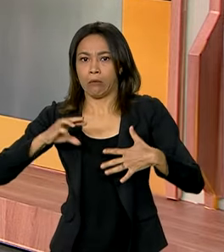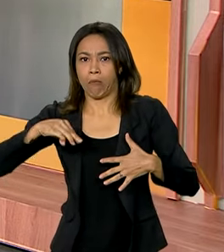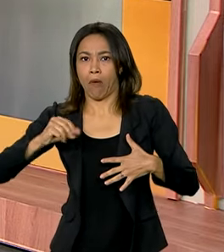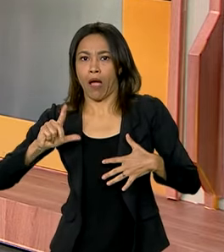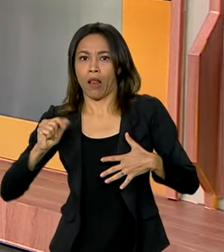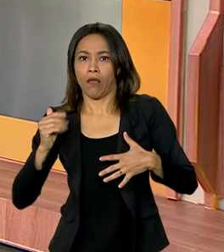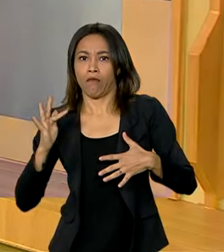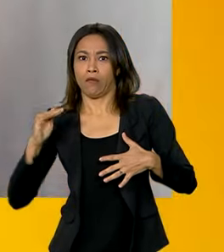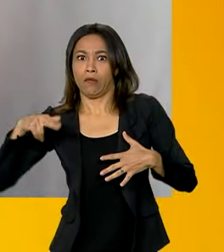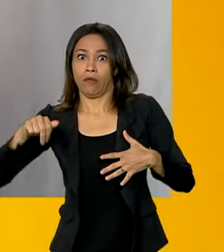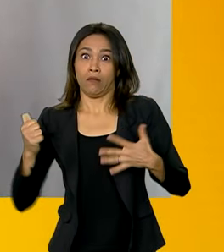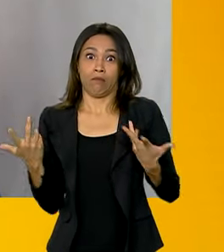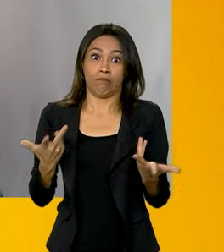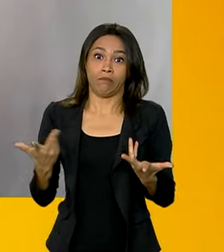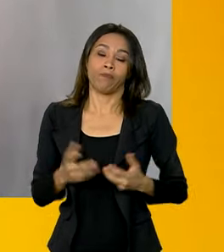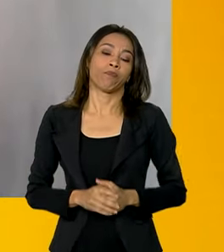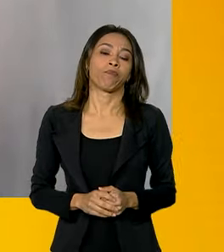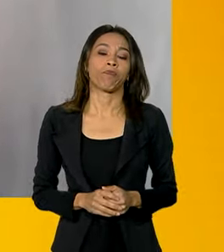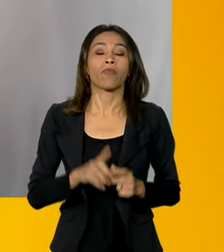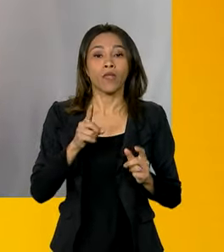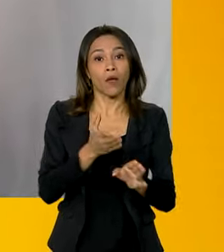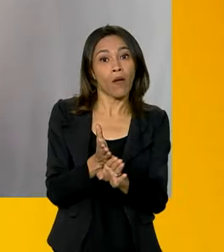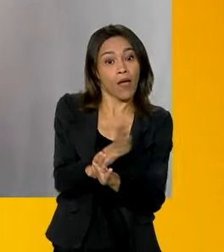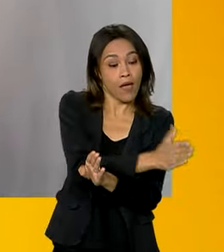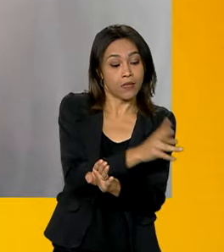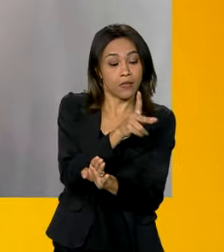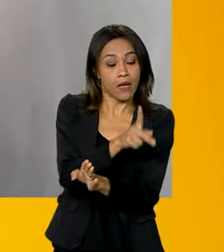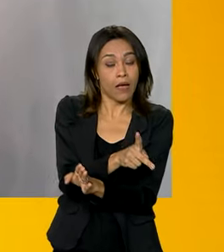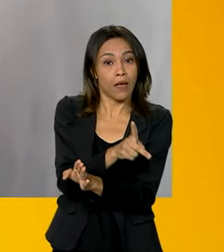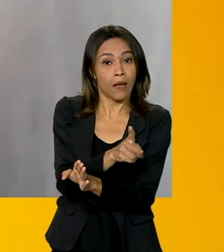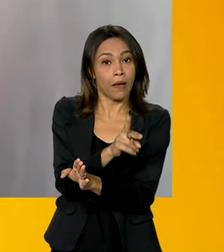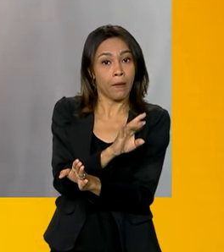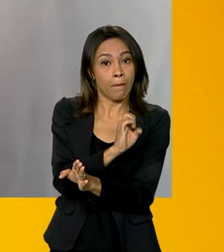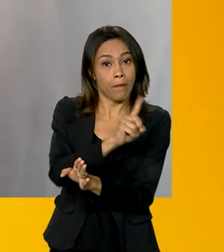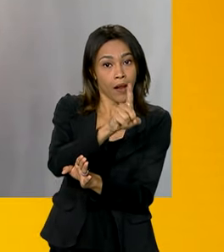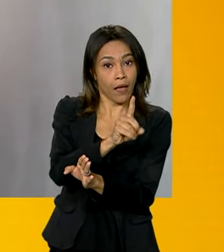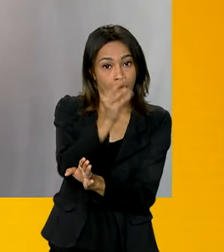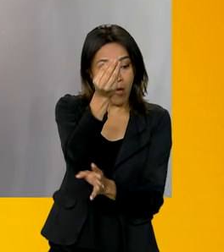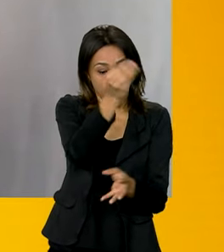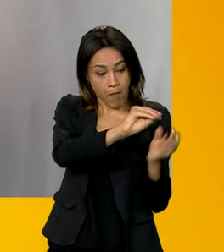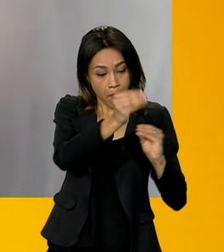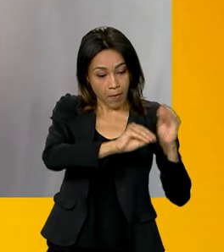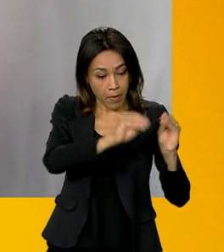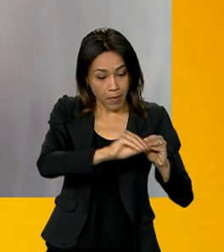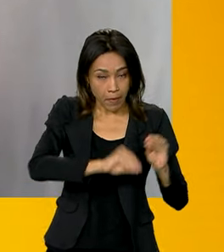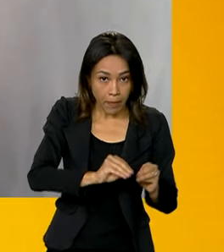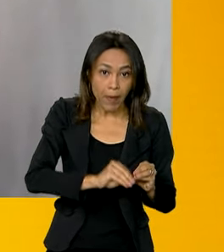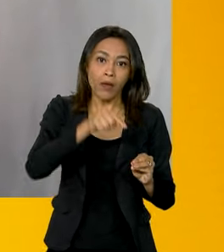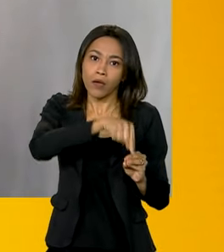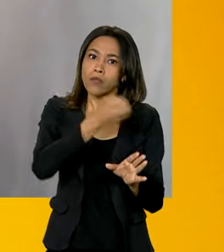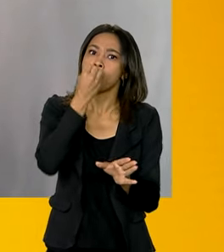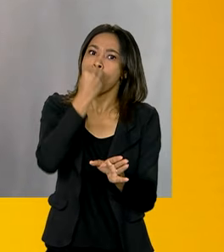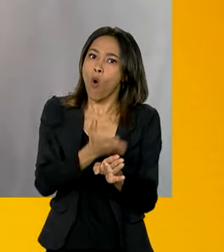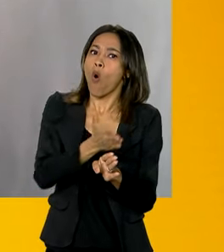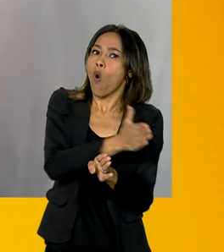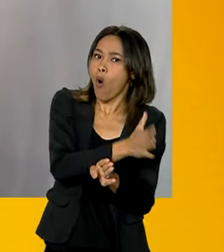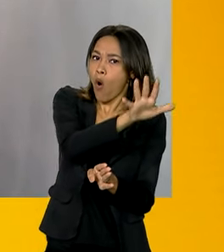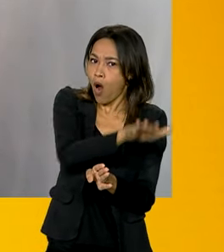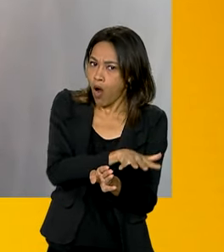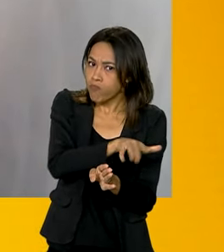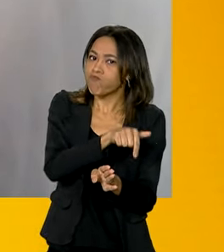Sim, a pré-preenchida foi um sucesso esse ano na declaração. Ano passado nós tivemos apenas 23